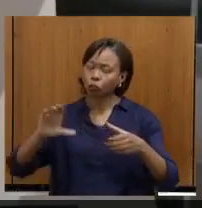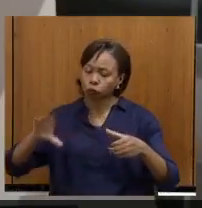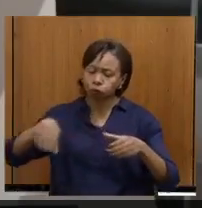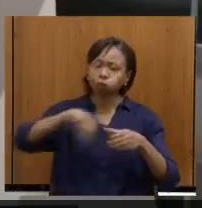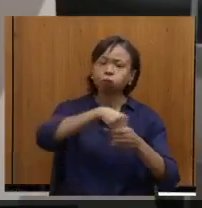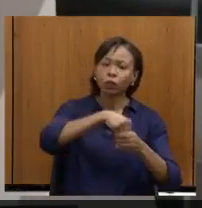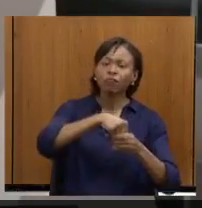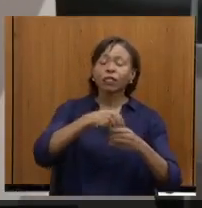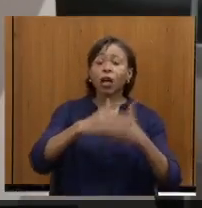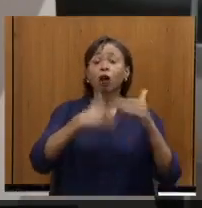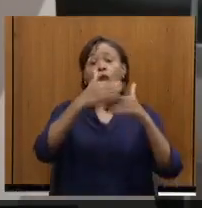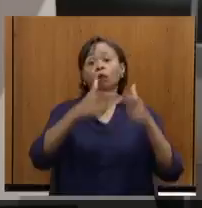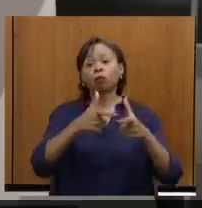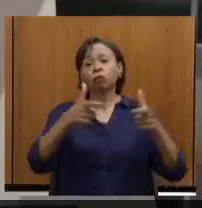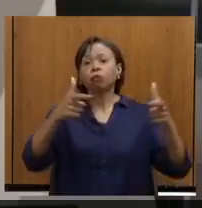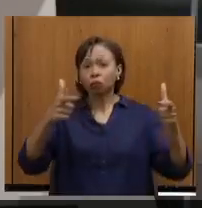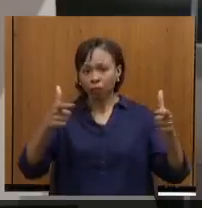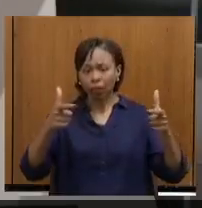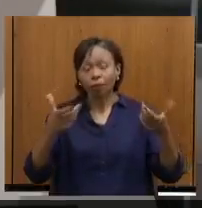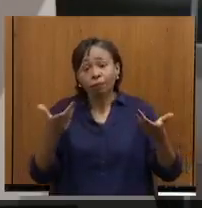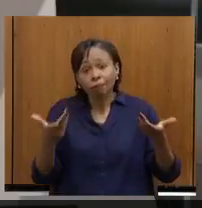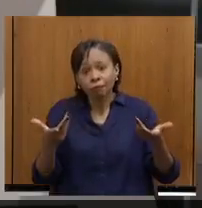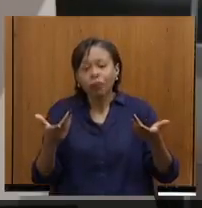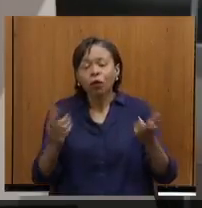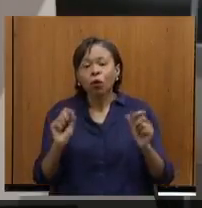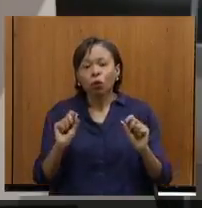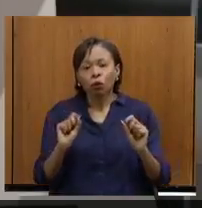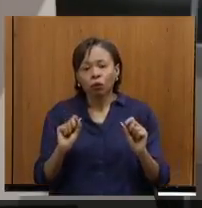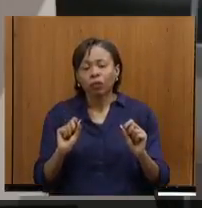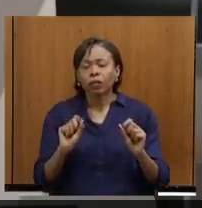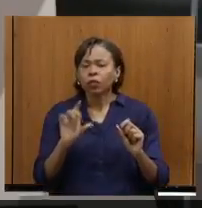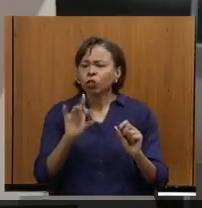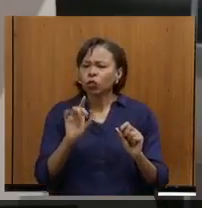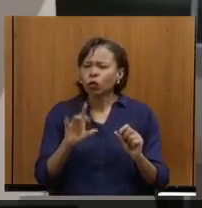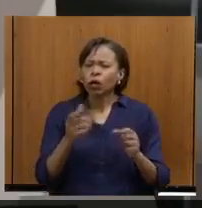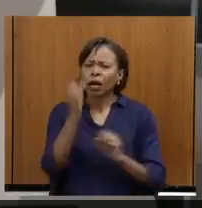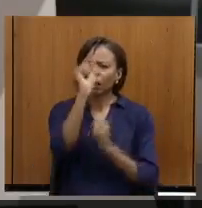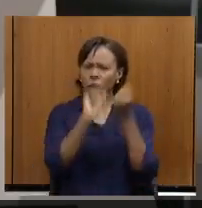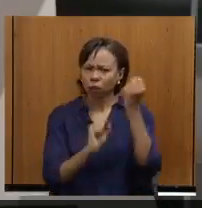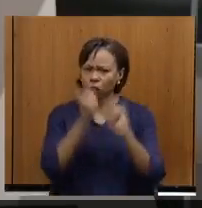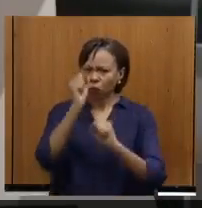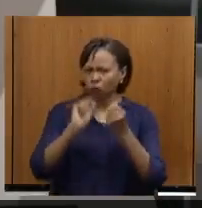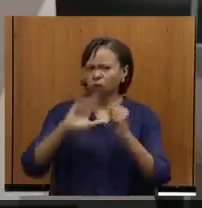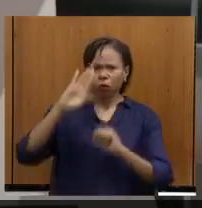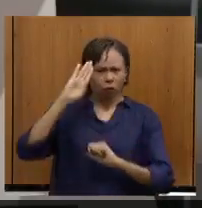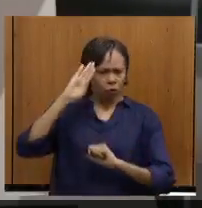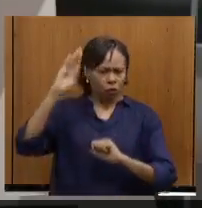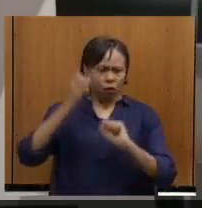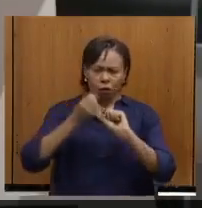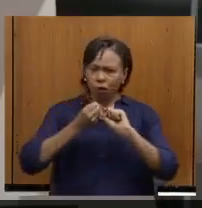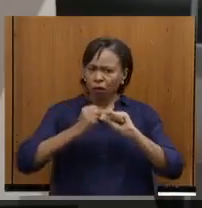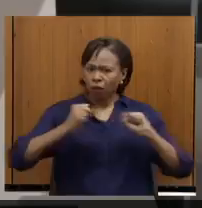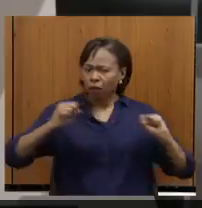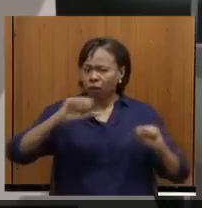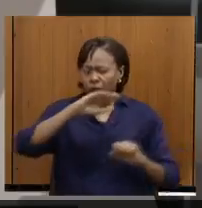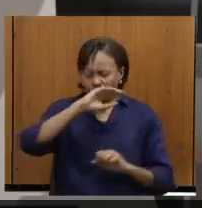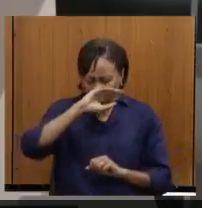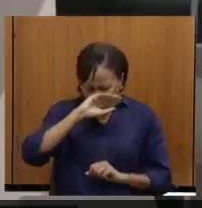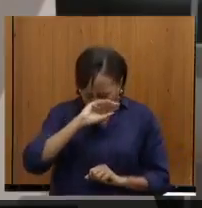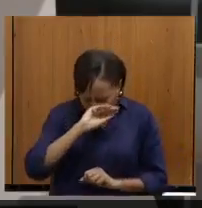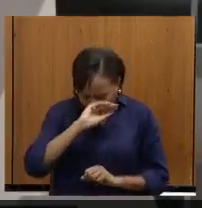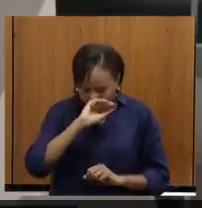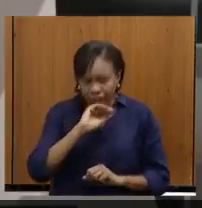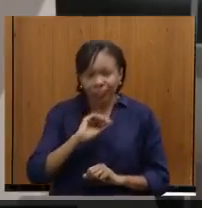e aumentar o patamar. Ou seja, somente as indústrias grandes patrocinam a cultura.